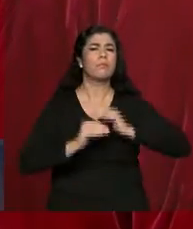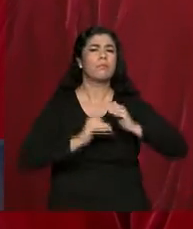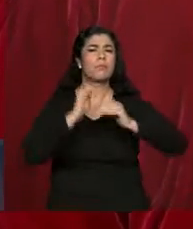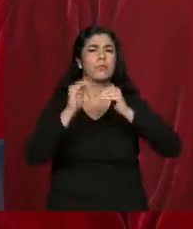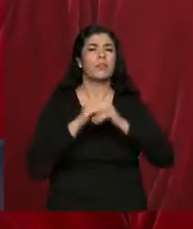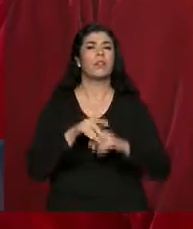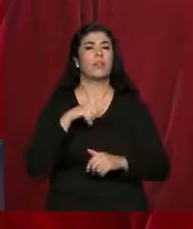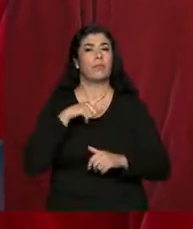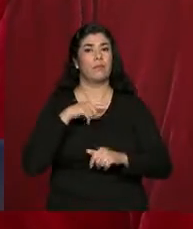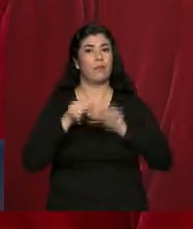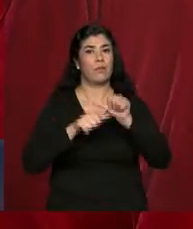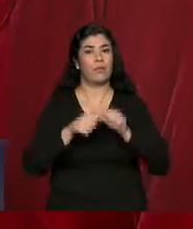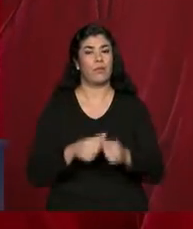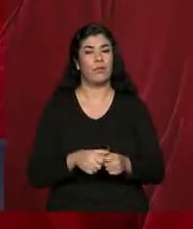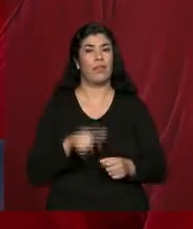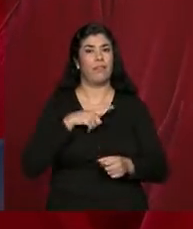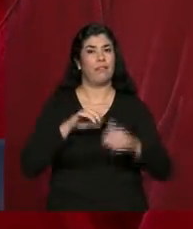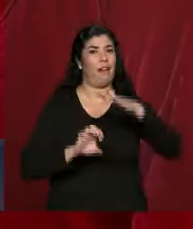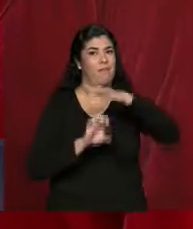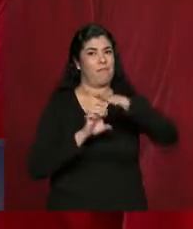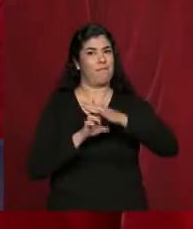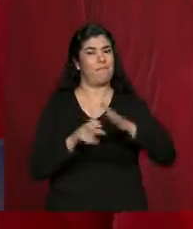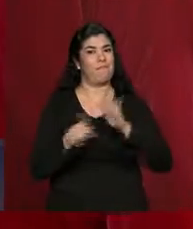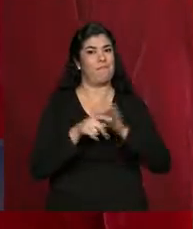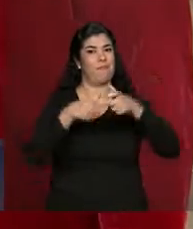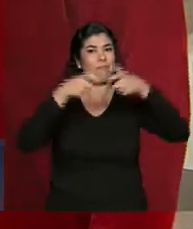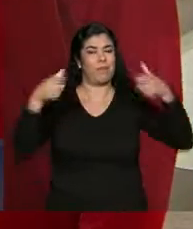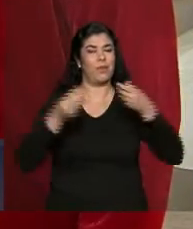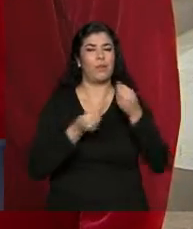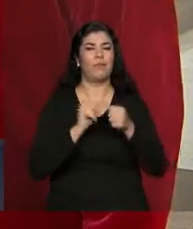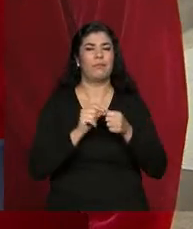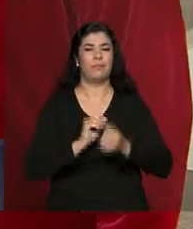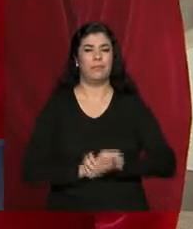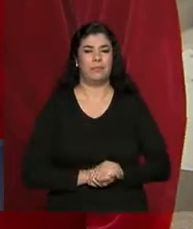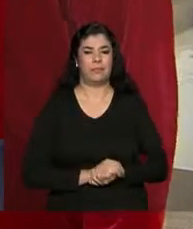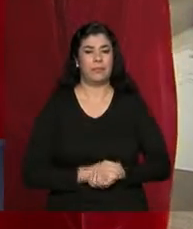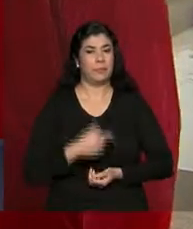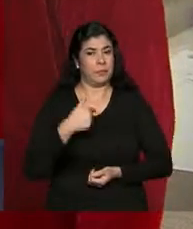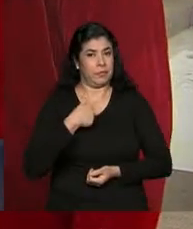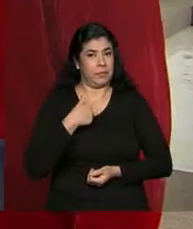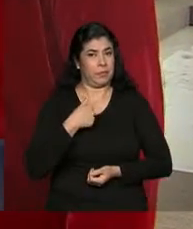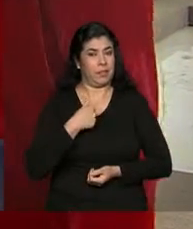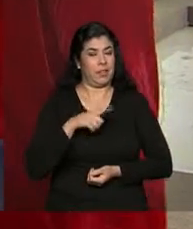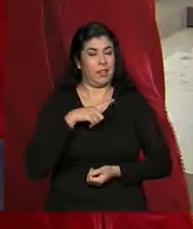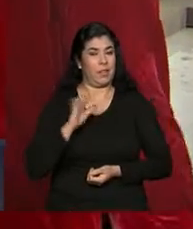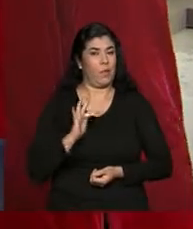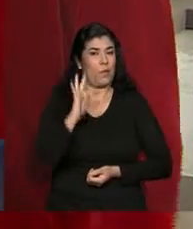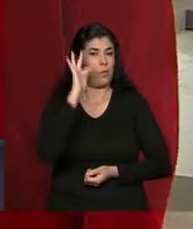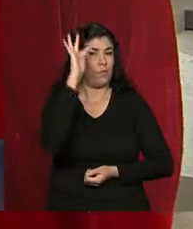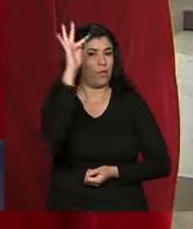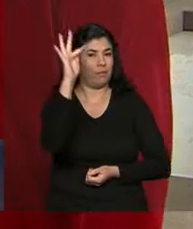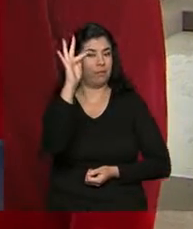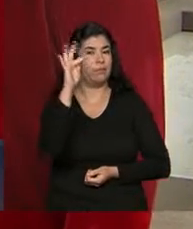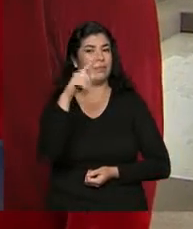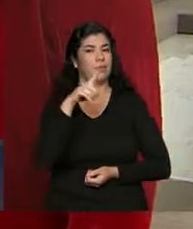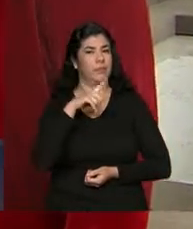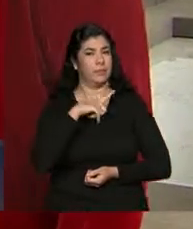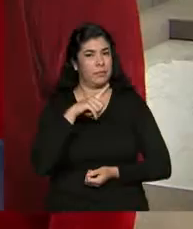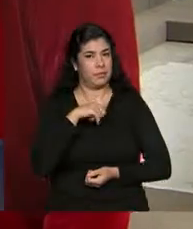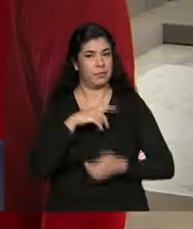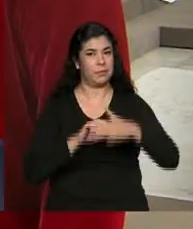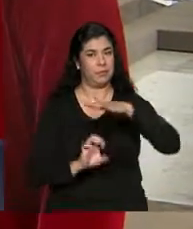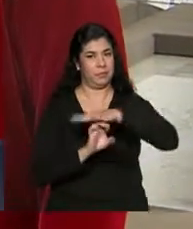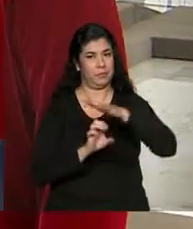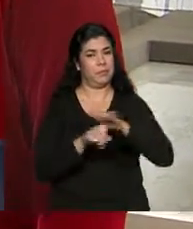uma pequena empresária, de repente uma grande empresária? Os meus planos sempre podem ter um empreendimento,